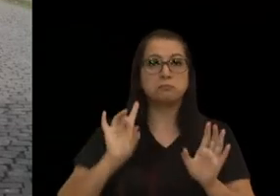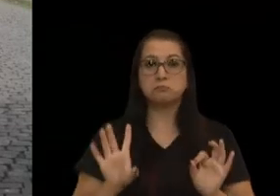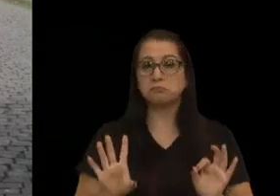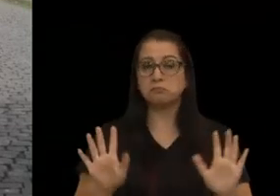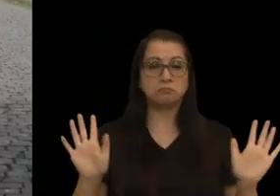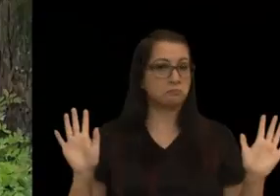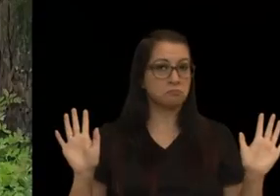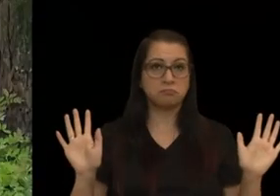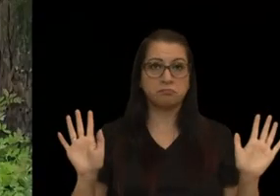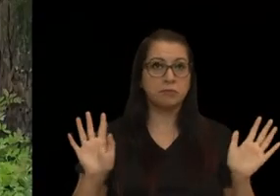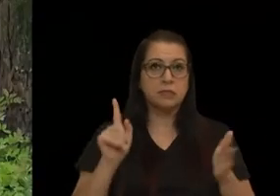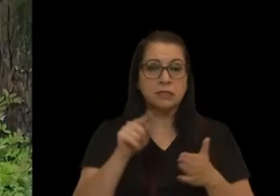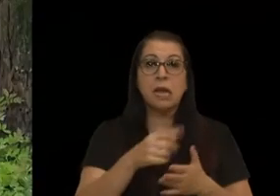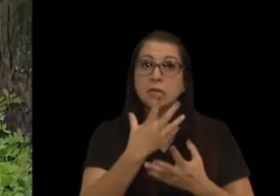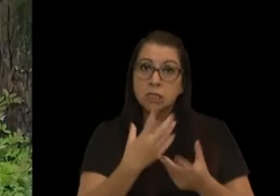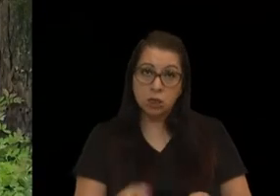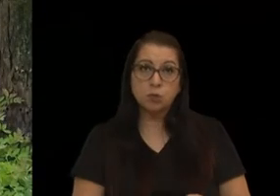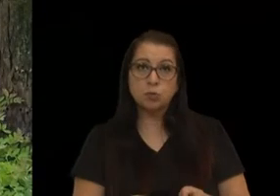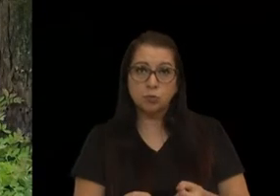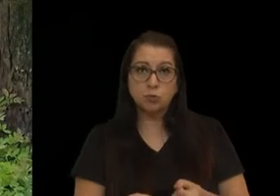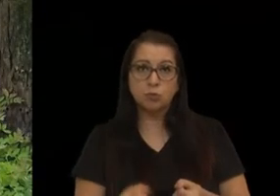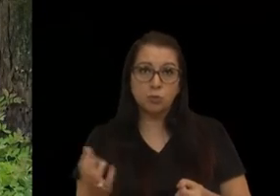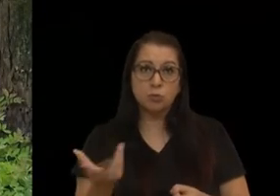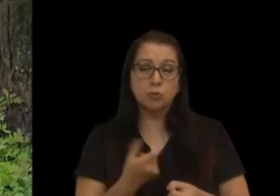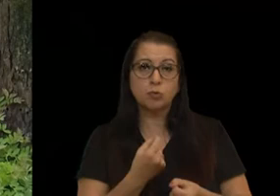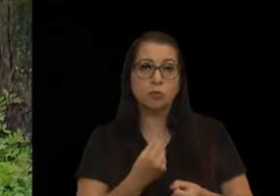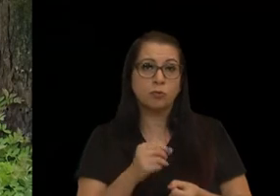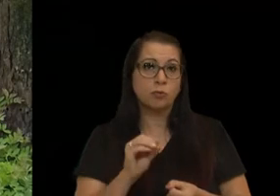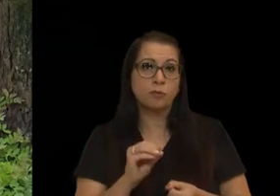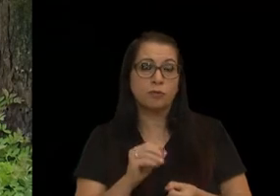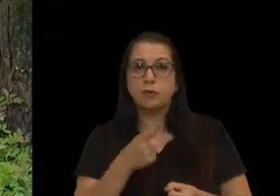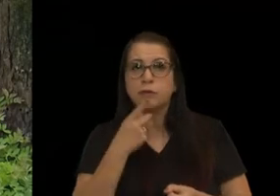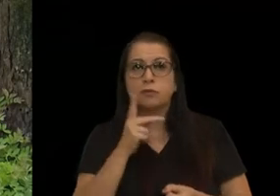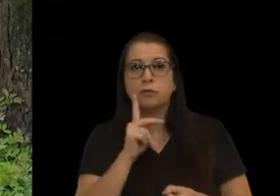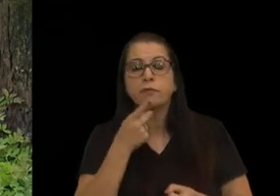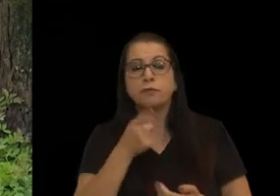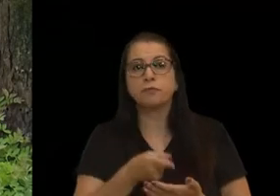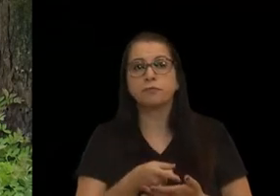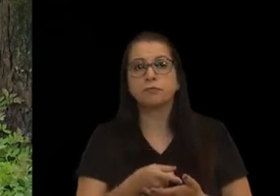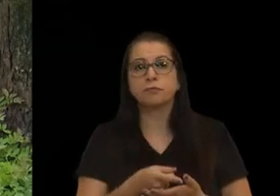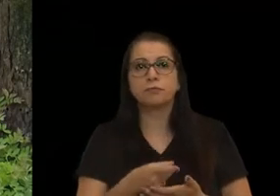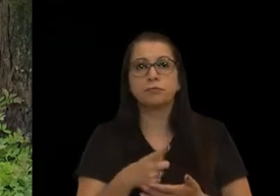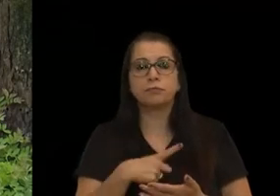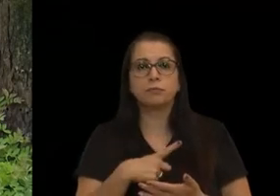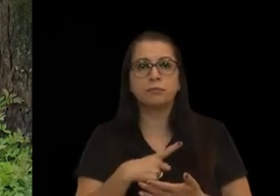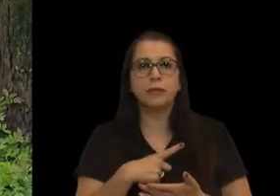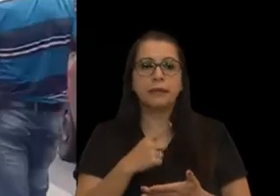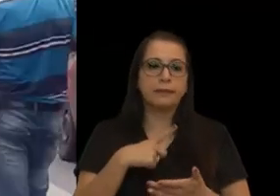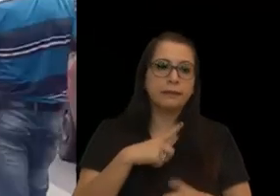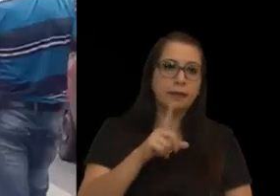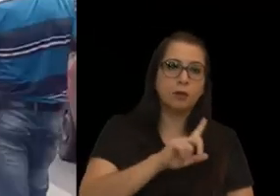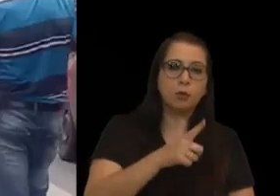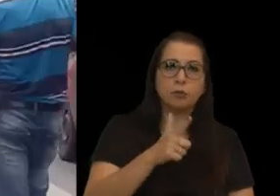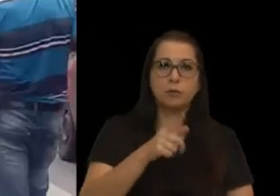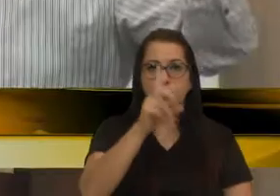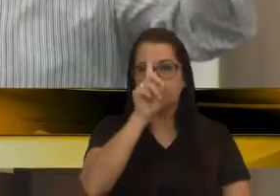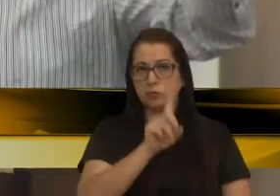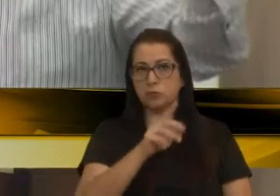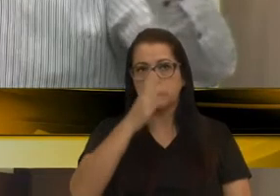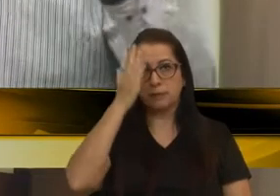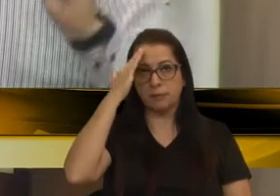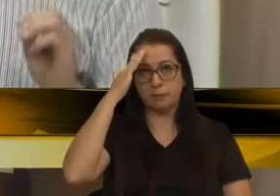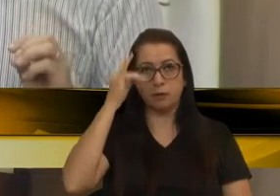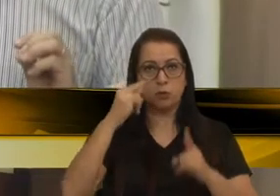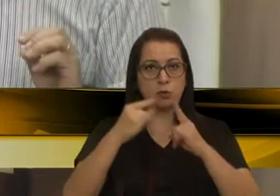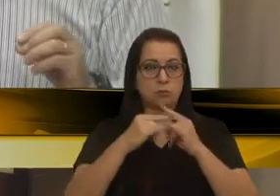aceitou toda a situação como estava lá. Eu não estou dizendo que tem ou não tem direito. Quem tem que saber isso são